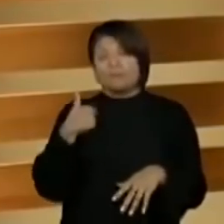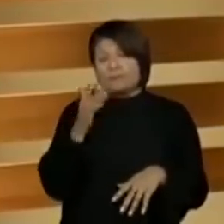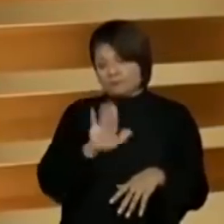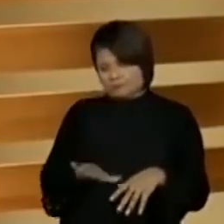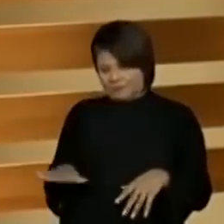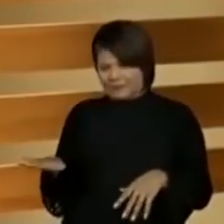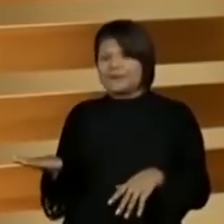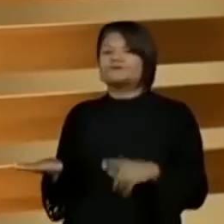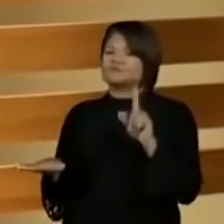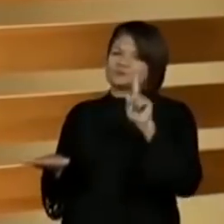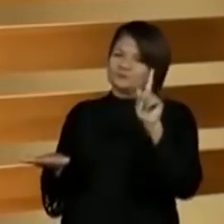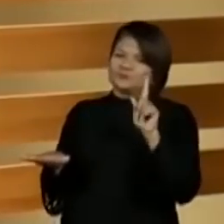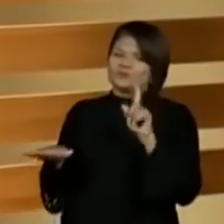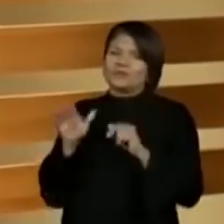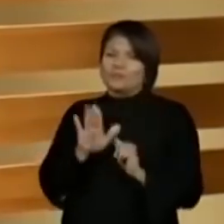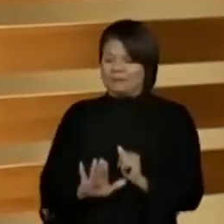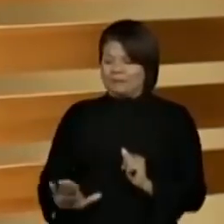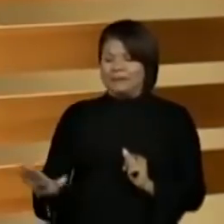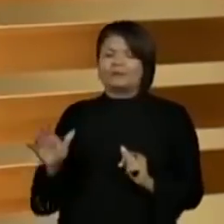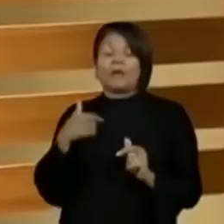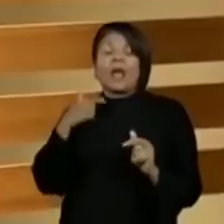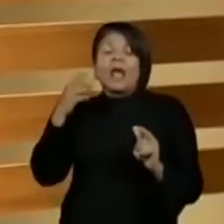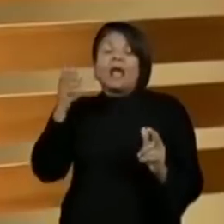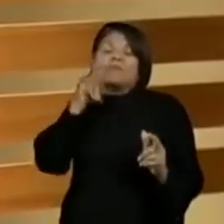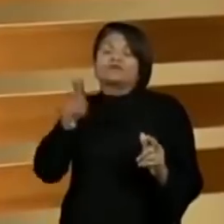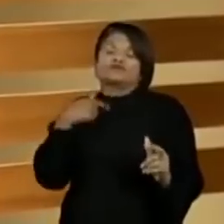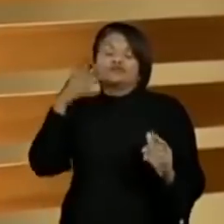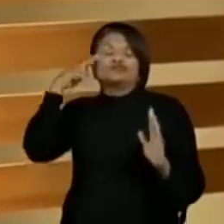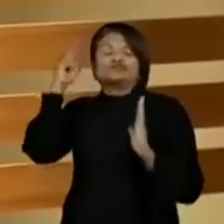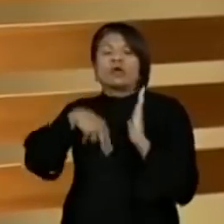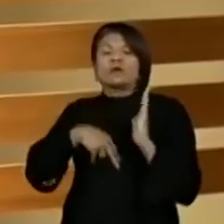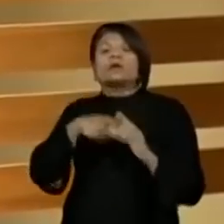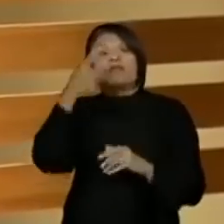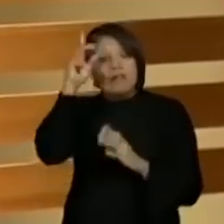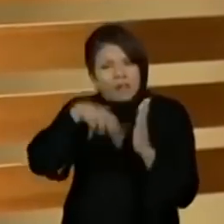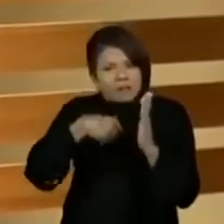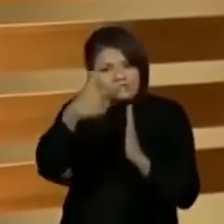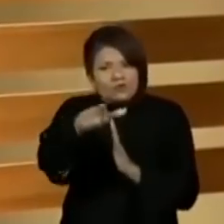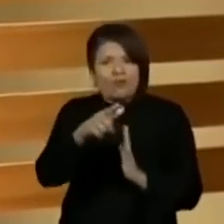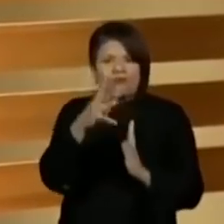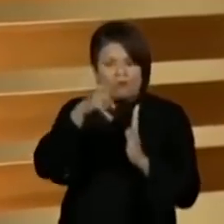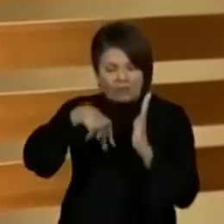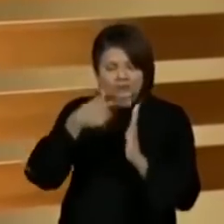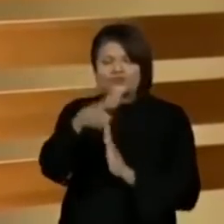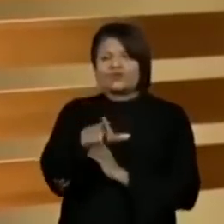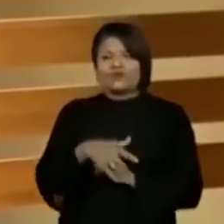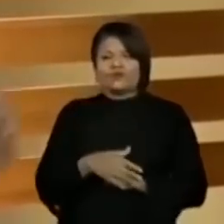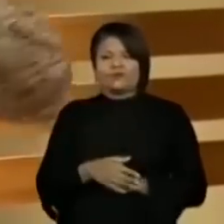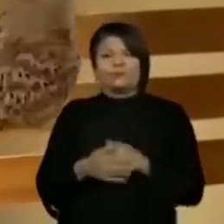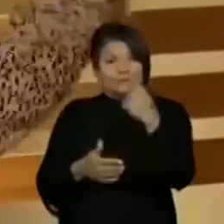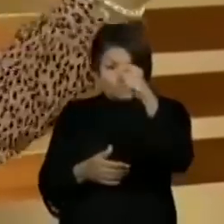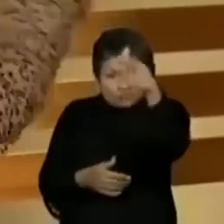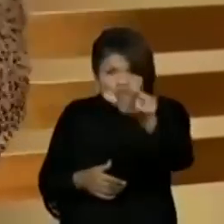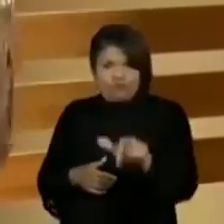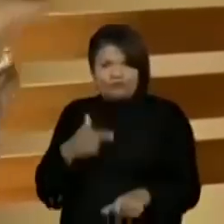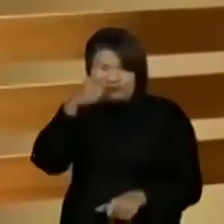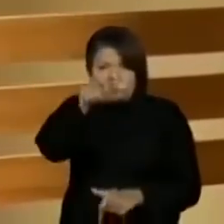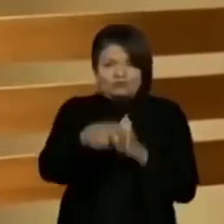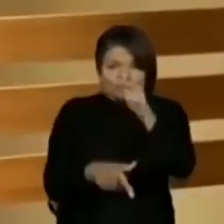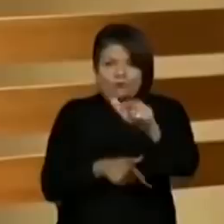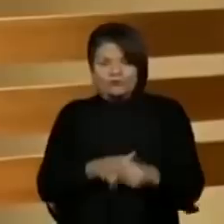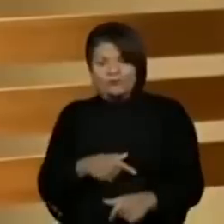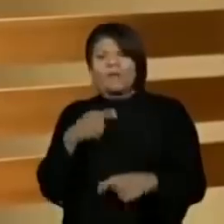pequenos, eles vão ficar chateados. Ah, professora, já li. Leia de novo, leia de novo. E a gente faz esse exercício do ler de novo, exatamente para